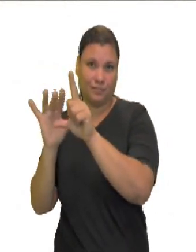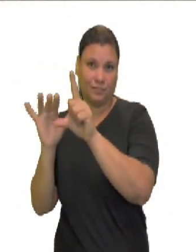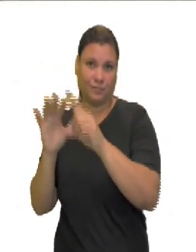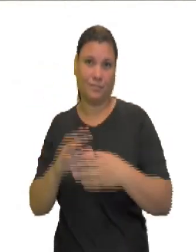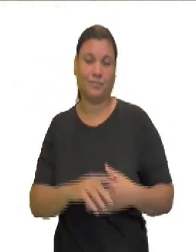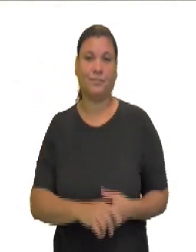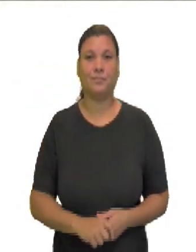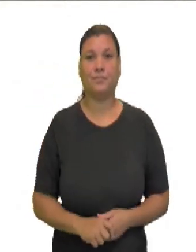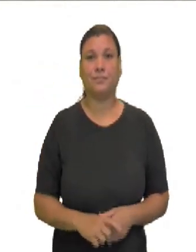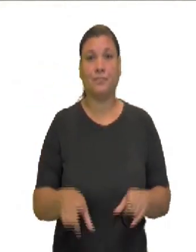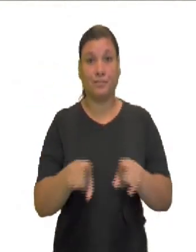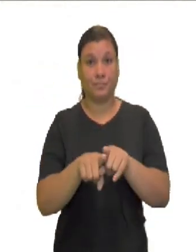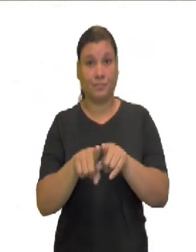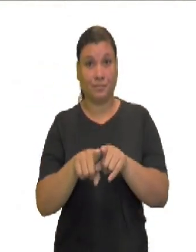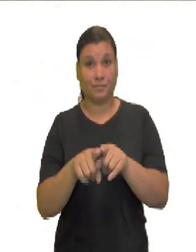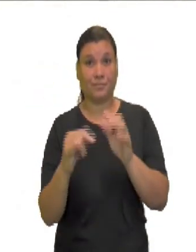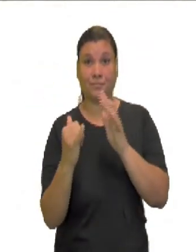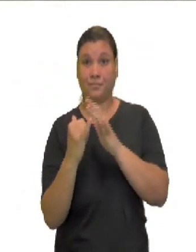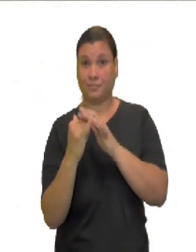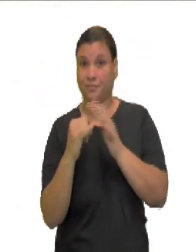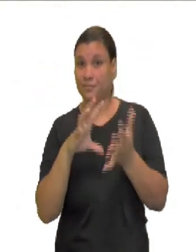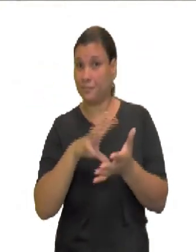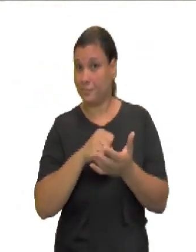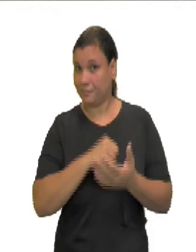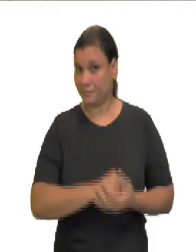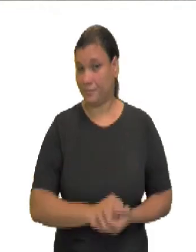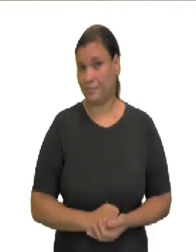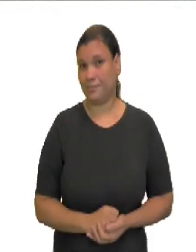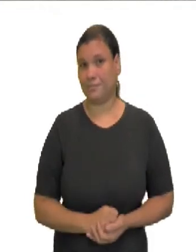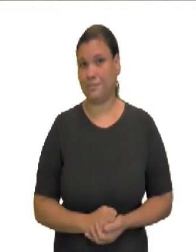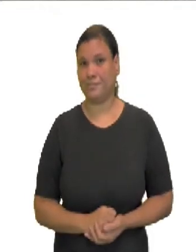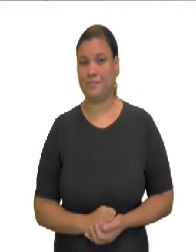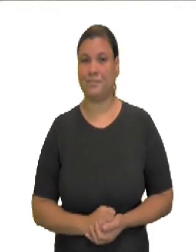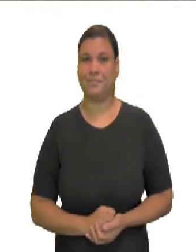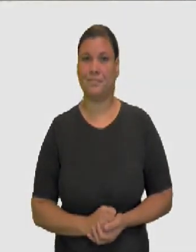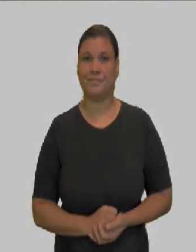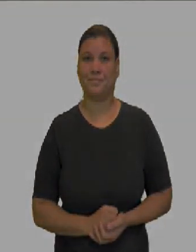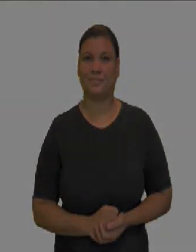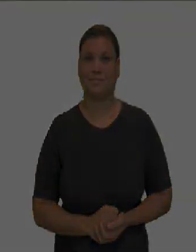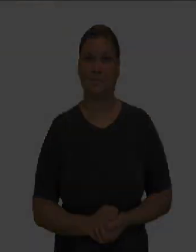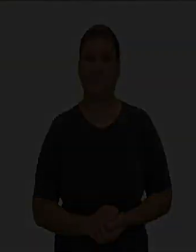aparece no canto da tela. Acesse também o nosso canal do YouTube, SMEDGV.